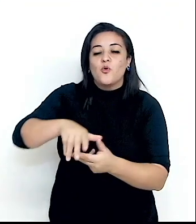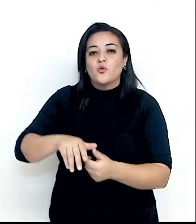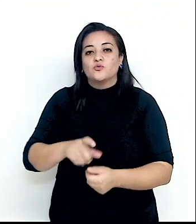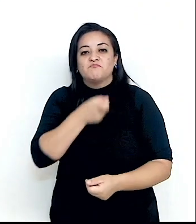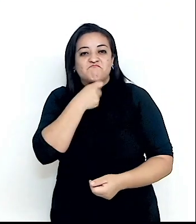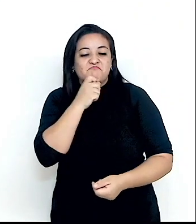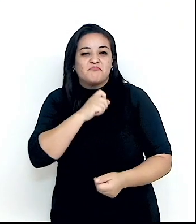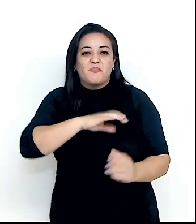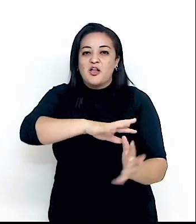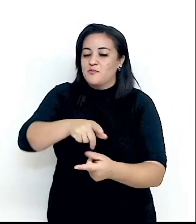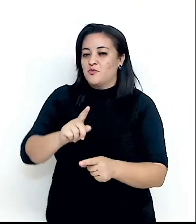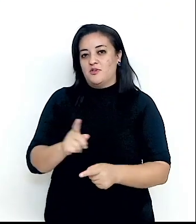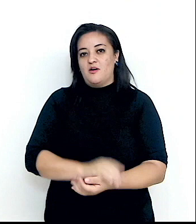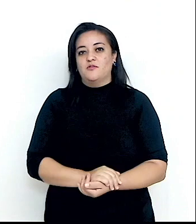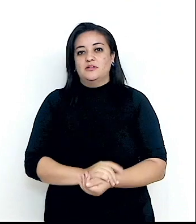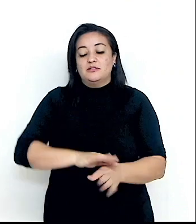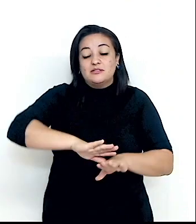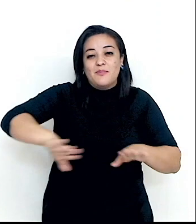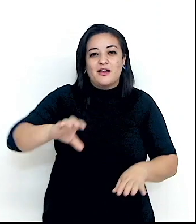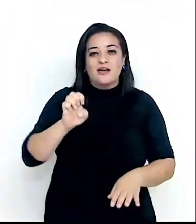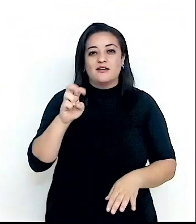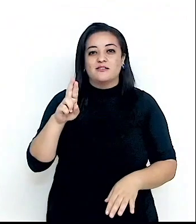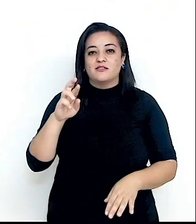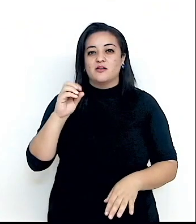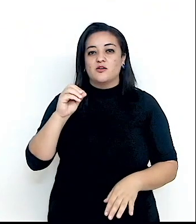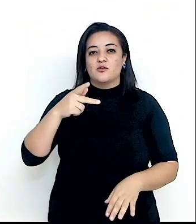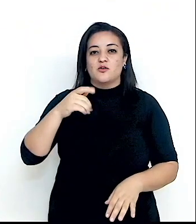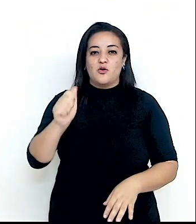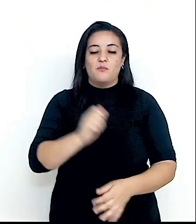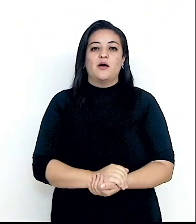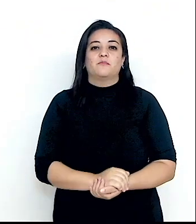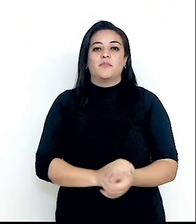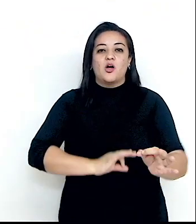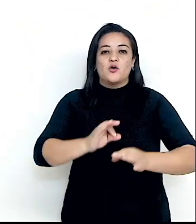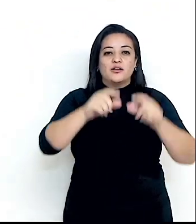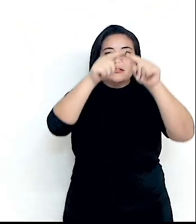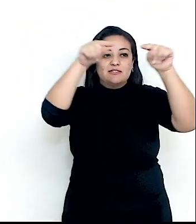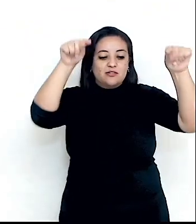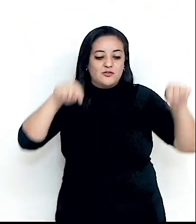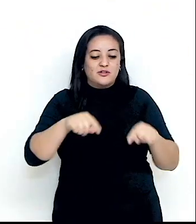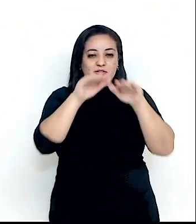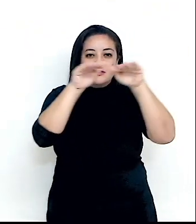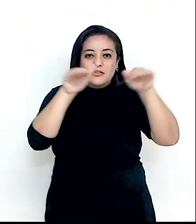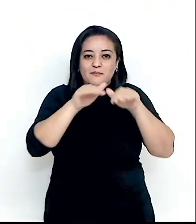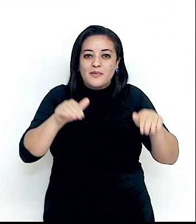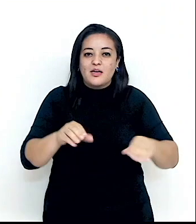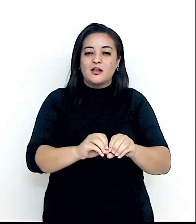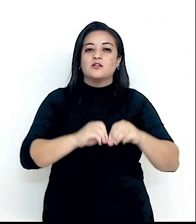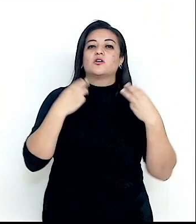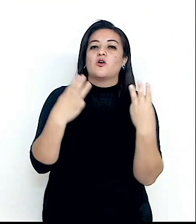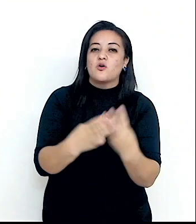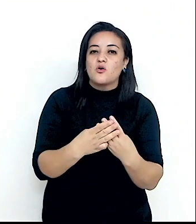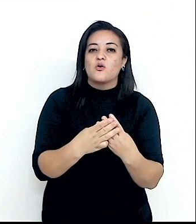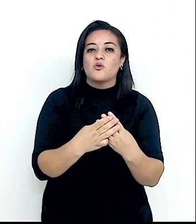e equidistantes da Europa e da Ásia. Aí está o organograma das Nações Unidas. Tremendamente